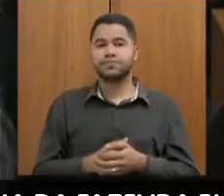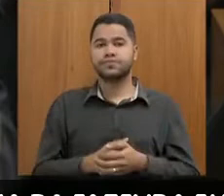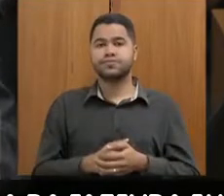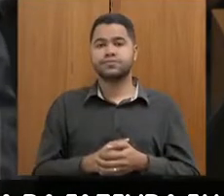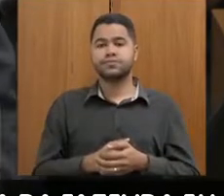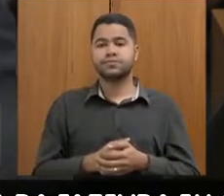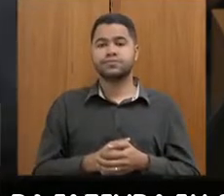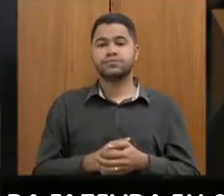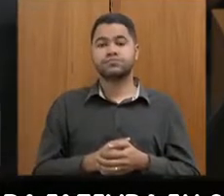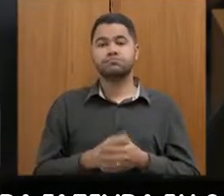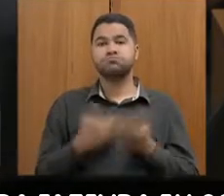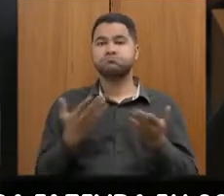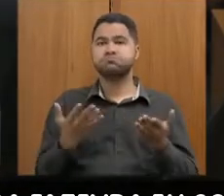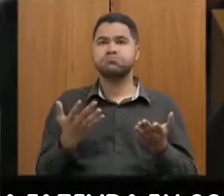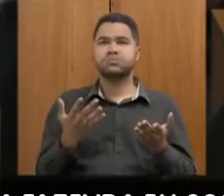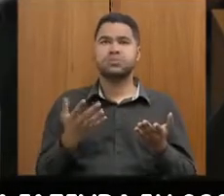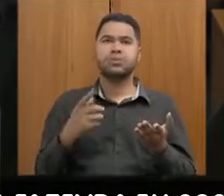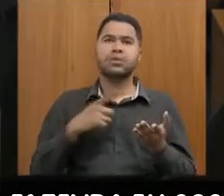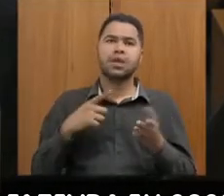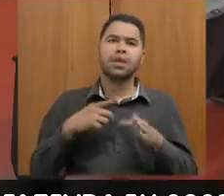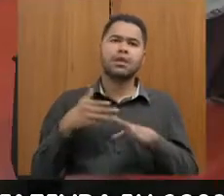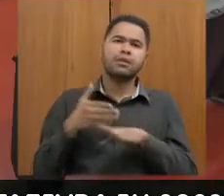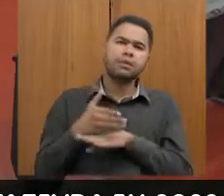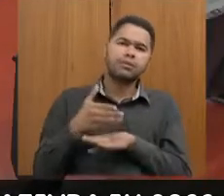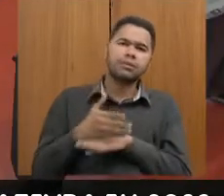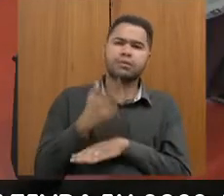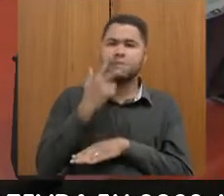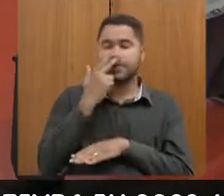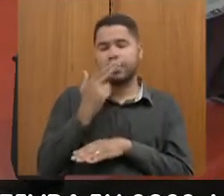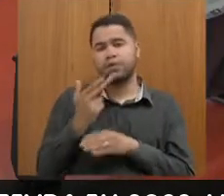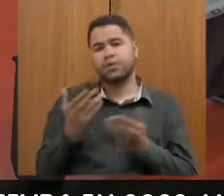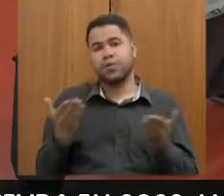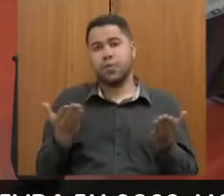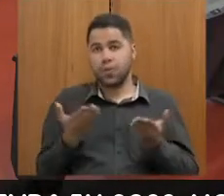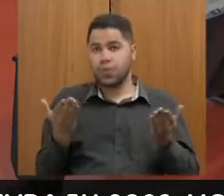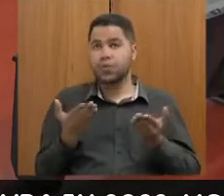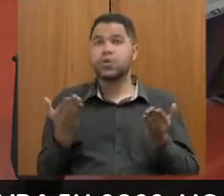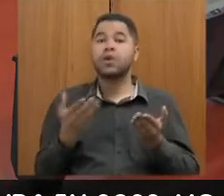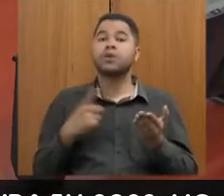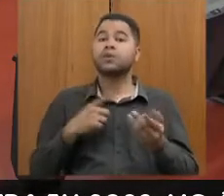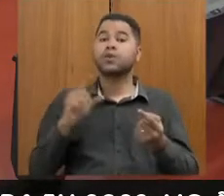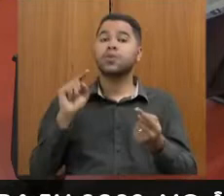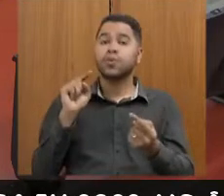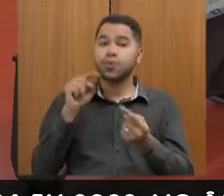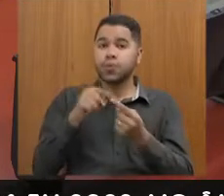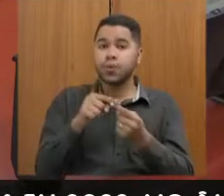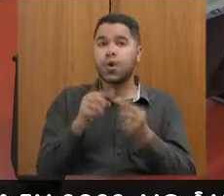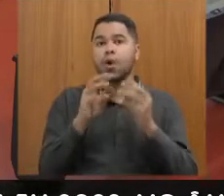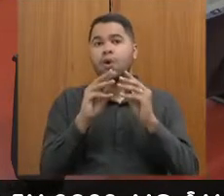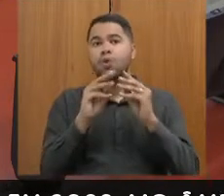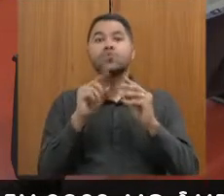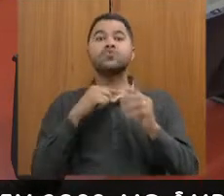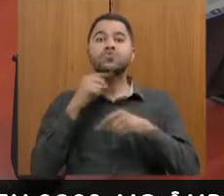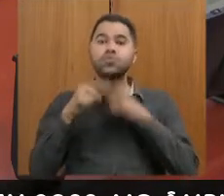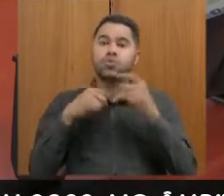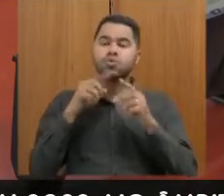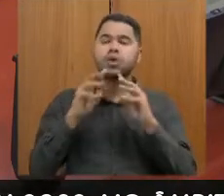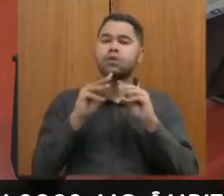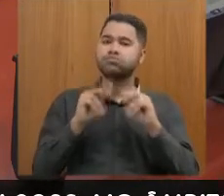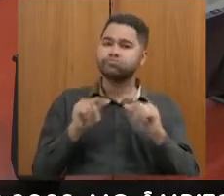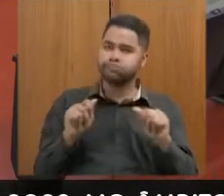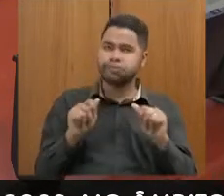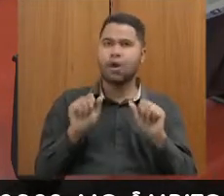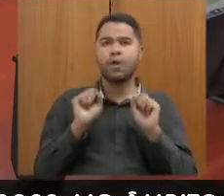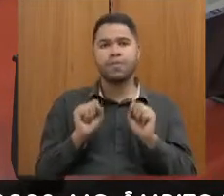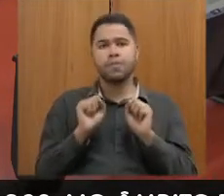E até aqui faço uma intervenção que acho que, como a gente tem por finalidade sanar dúvidas, acho que